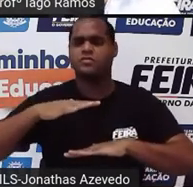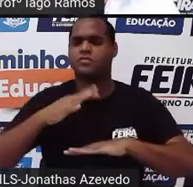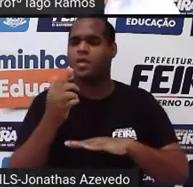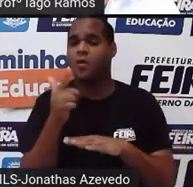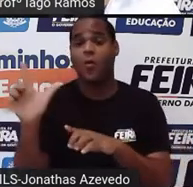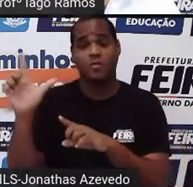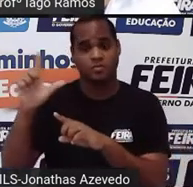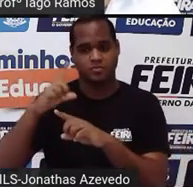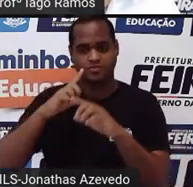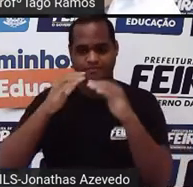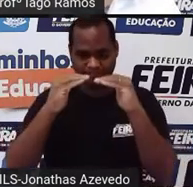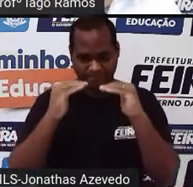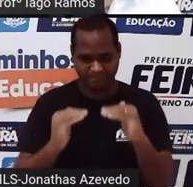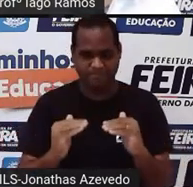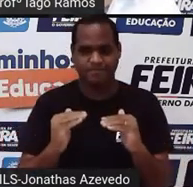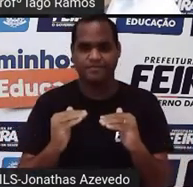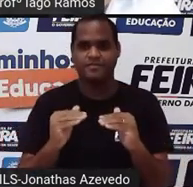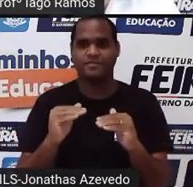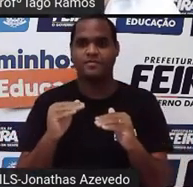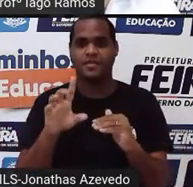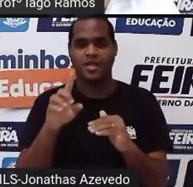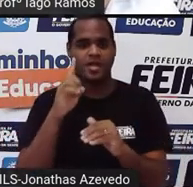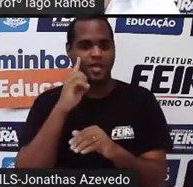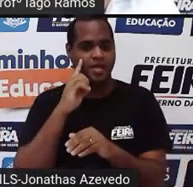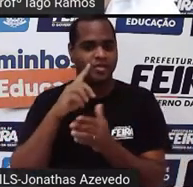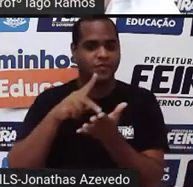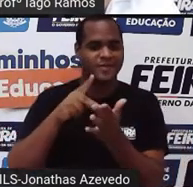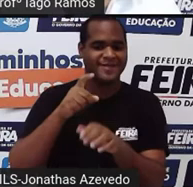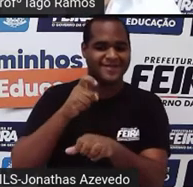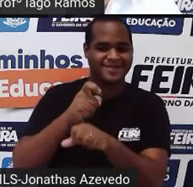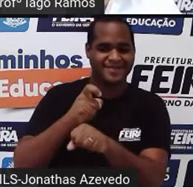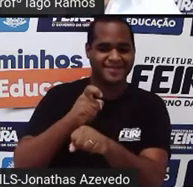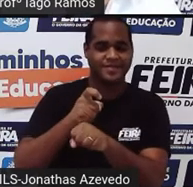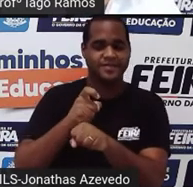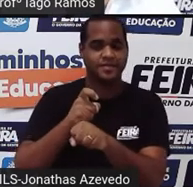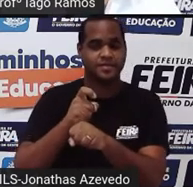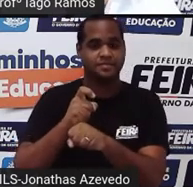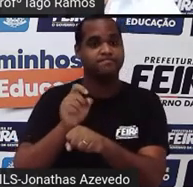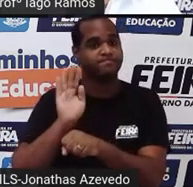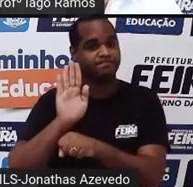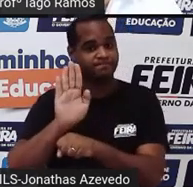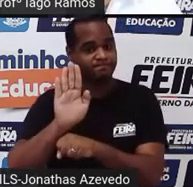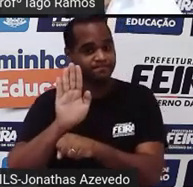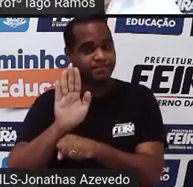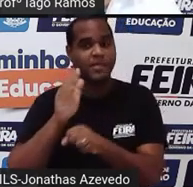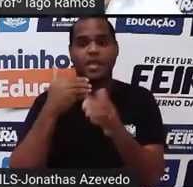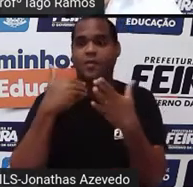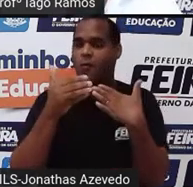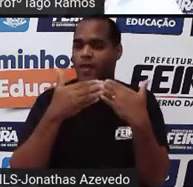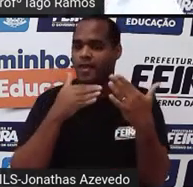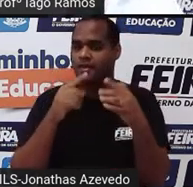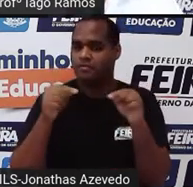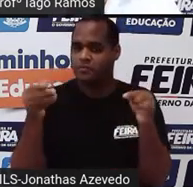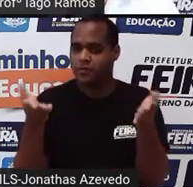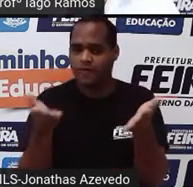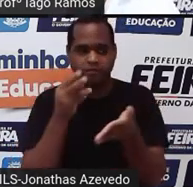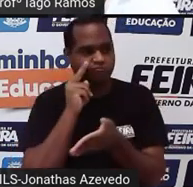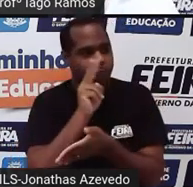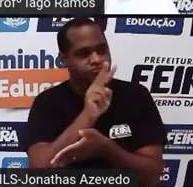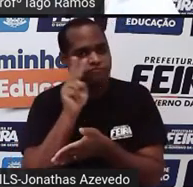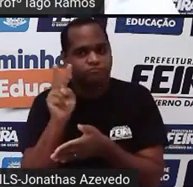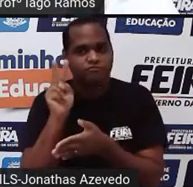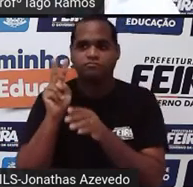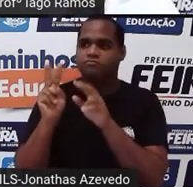embaixo, colocado o seguinte, sólidos geométricos, tá? Mas qualquer coisa no mundo real que lembre um